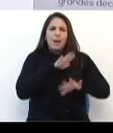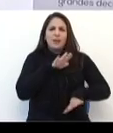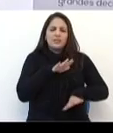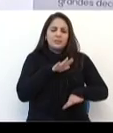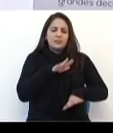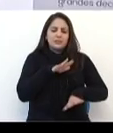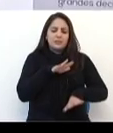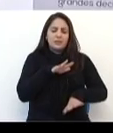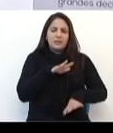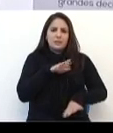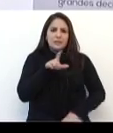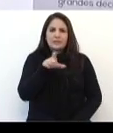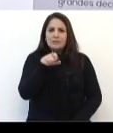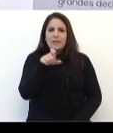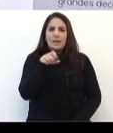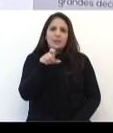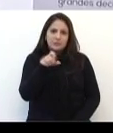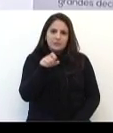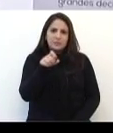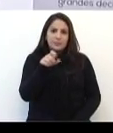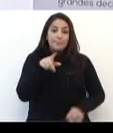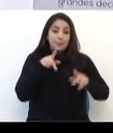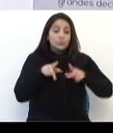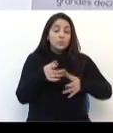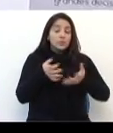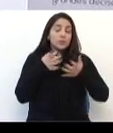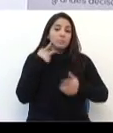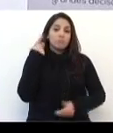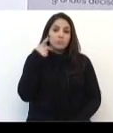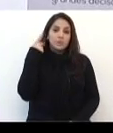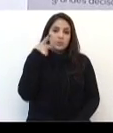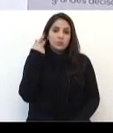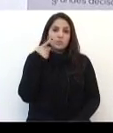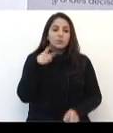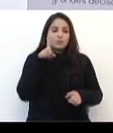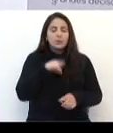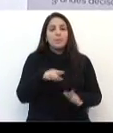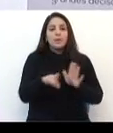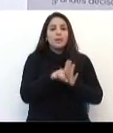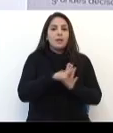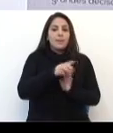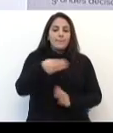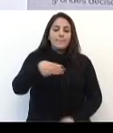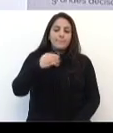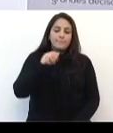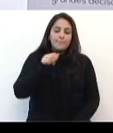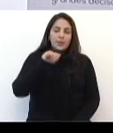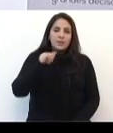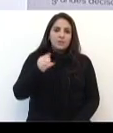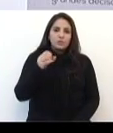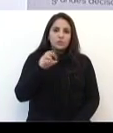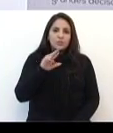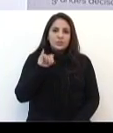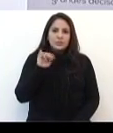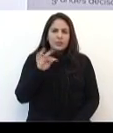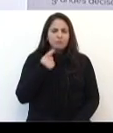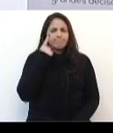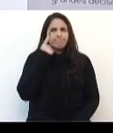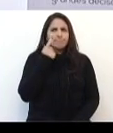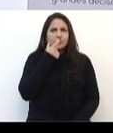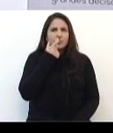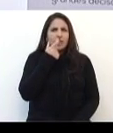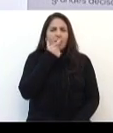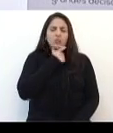de 10 pré-candidatos a vereador e a majoritária também, porque nos causa muita